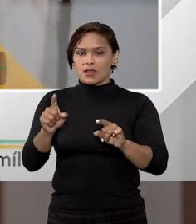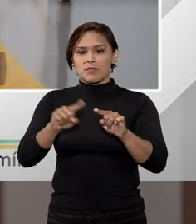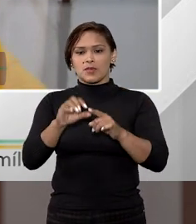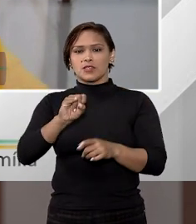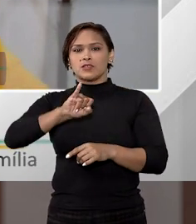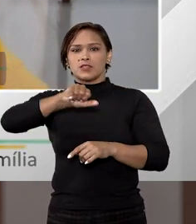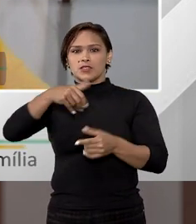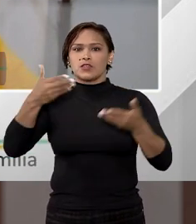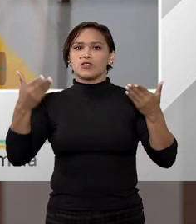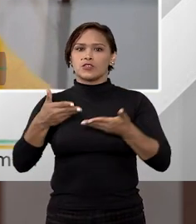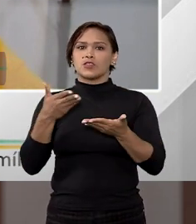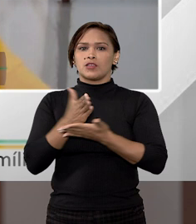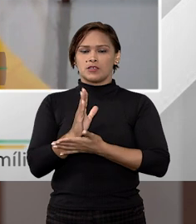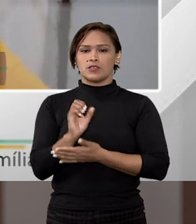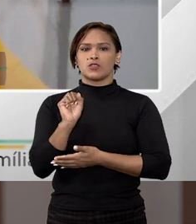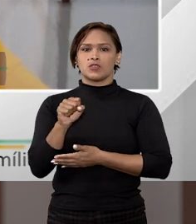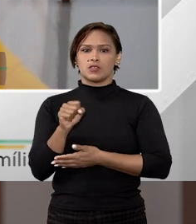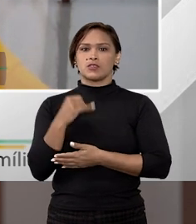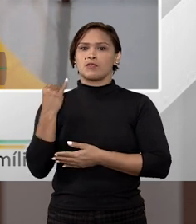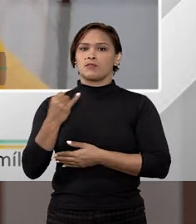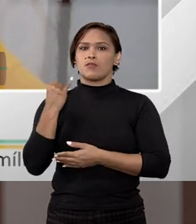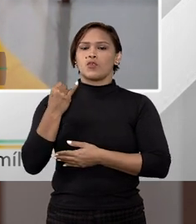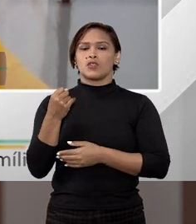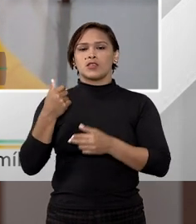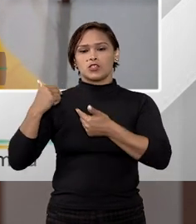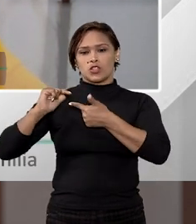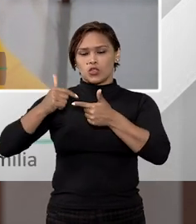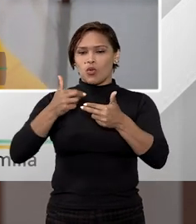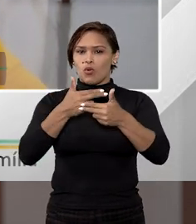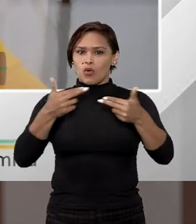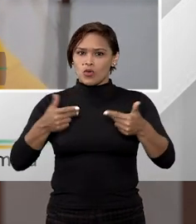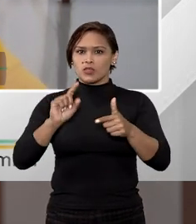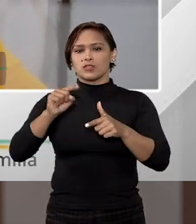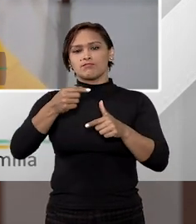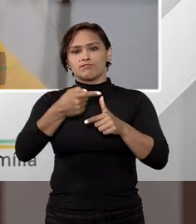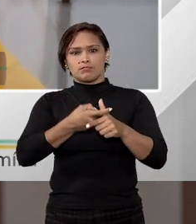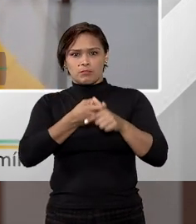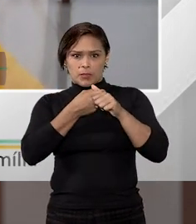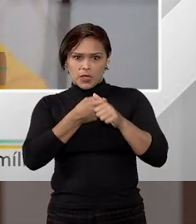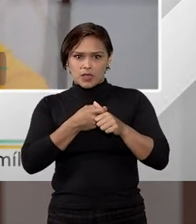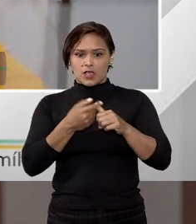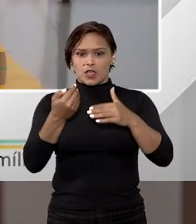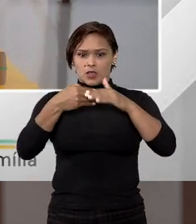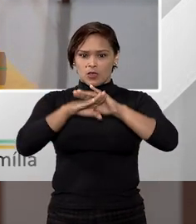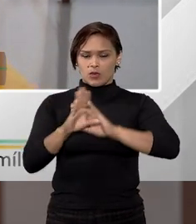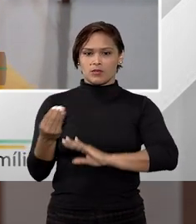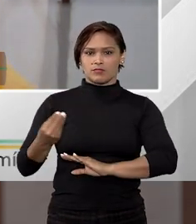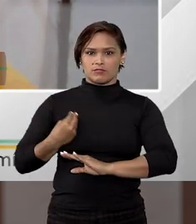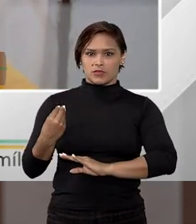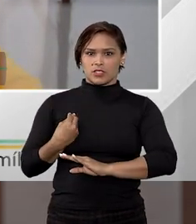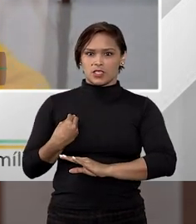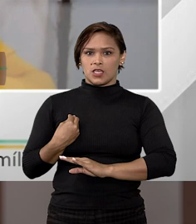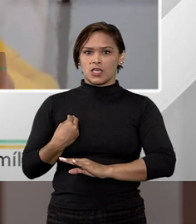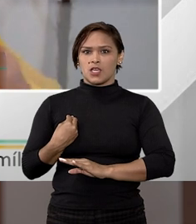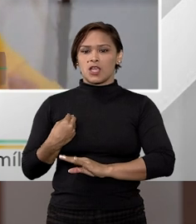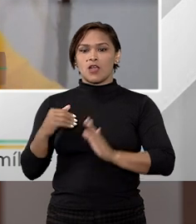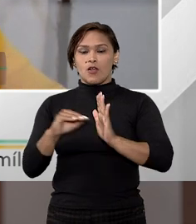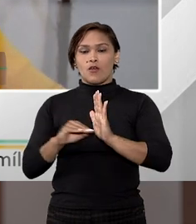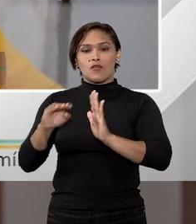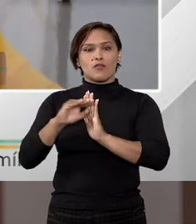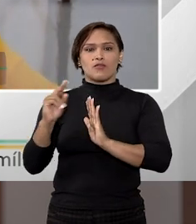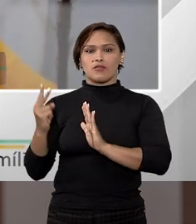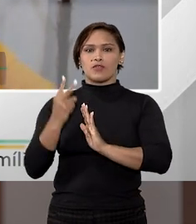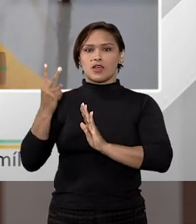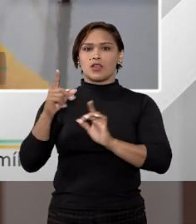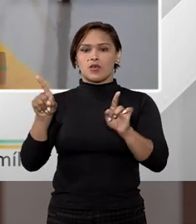Mas o STJ já consignou sim que é importante que esses bens, eles sejam bens que guardeçam a residência, que não sejam de alto